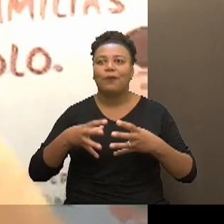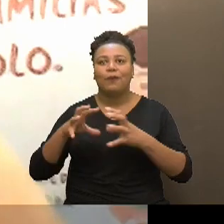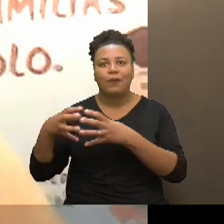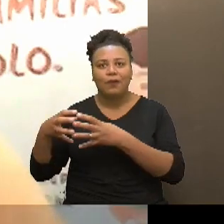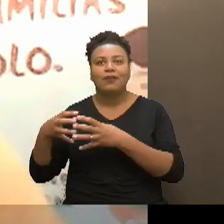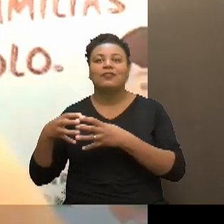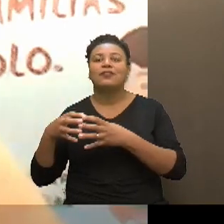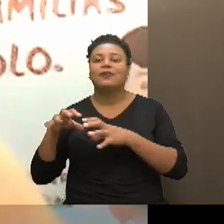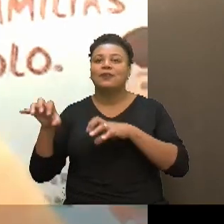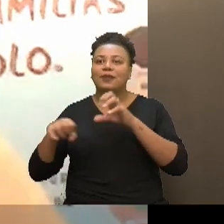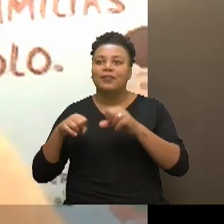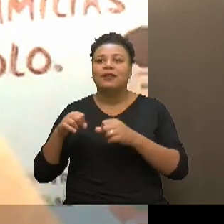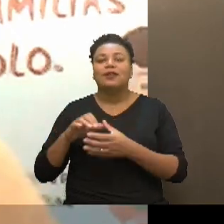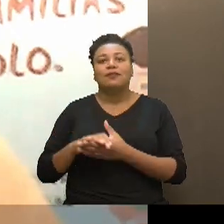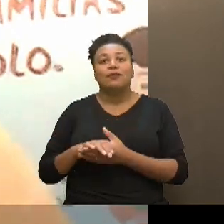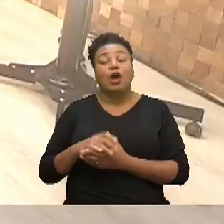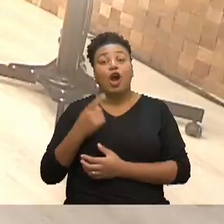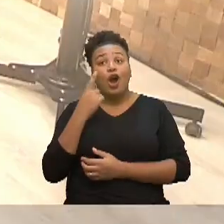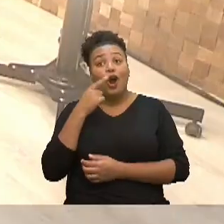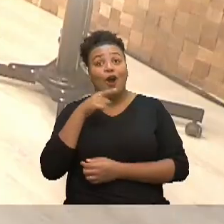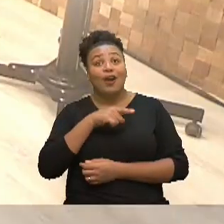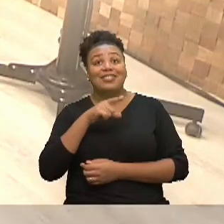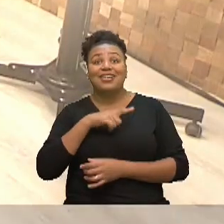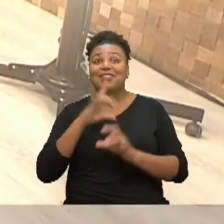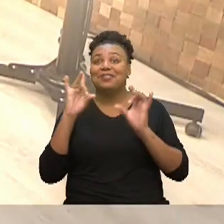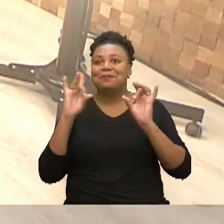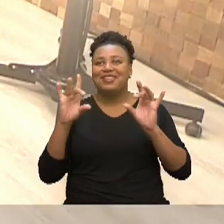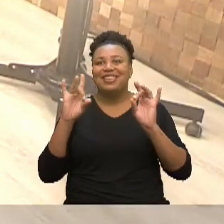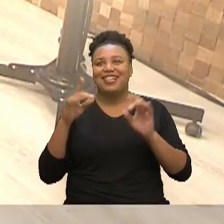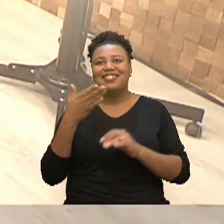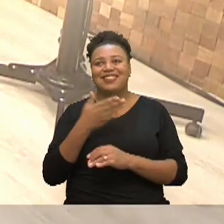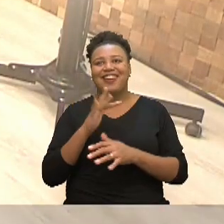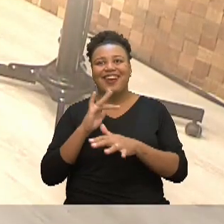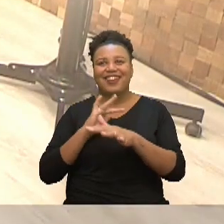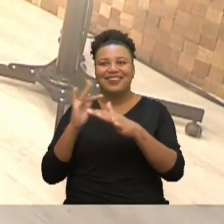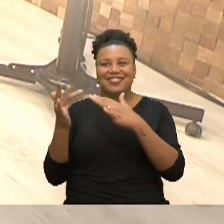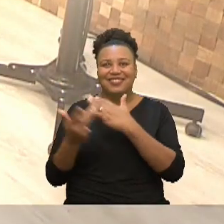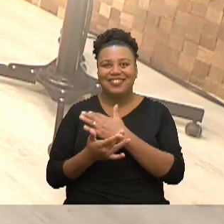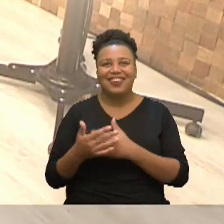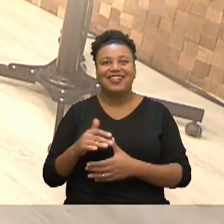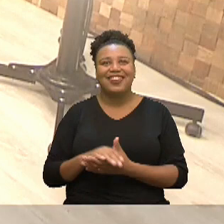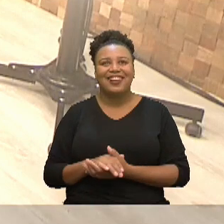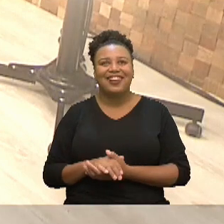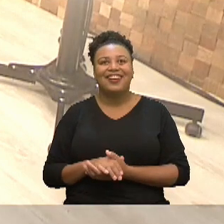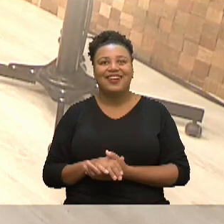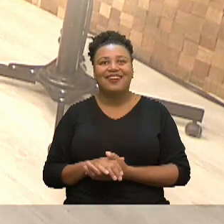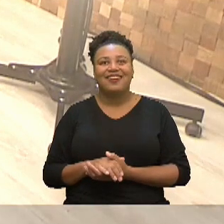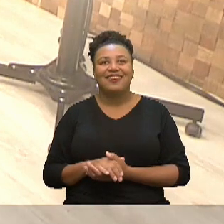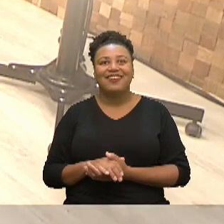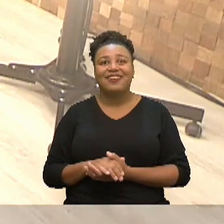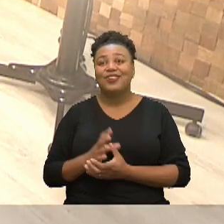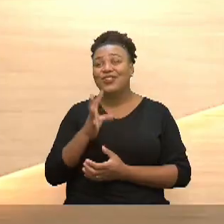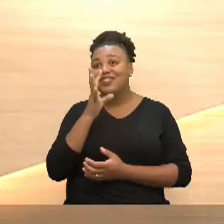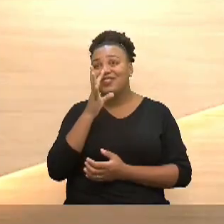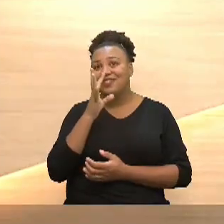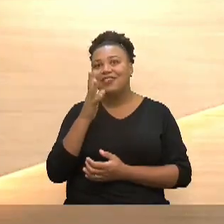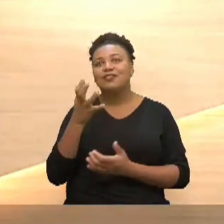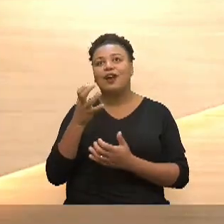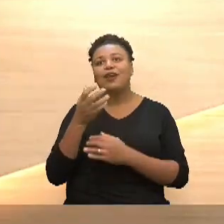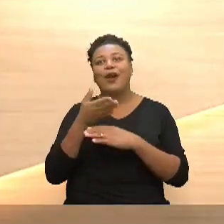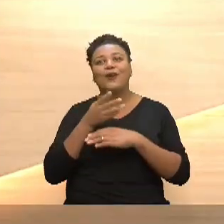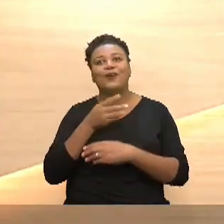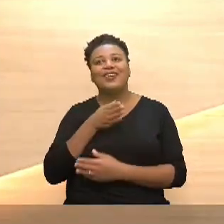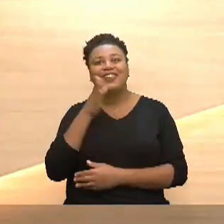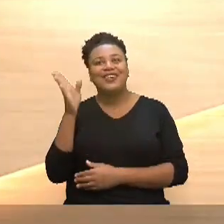outra que busca a gente tem uma especialista aqui nas redes sociais eu já escutando ela já quero ir lá